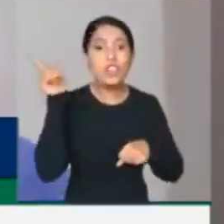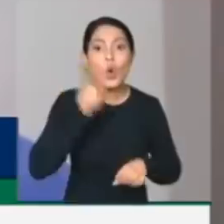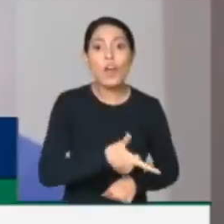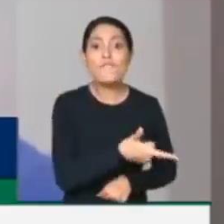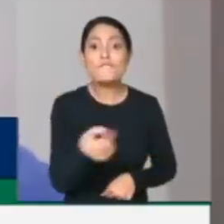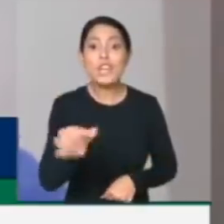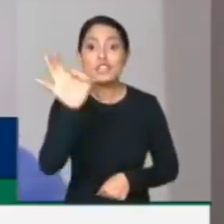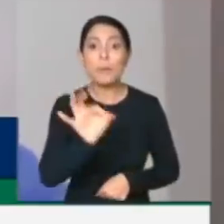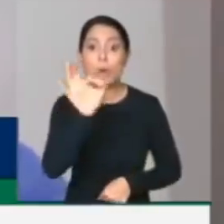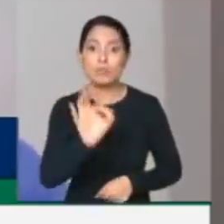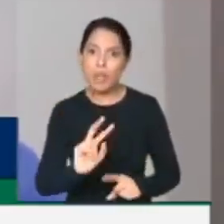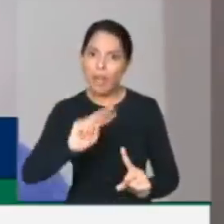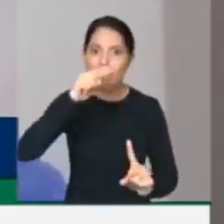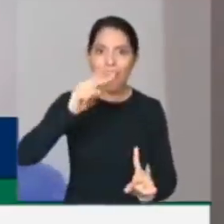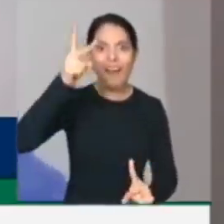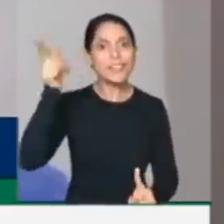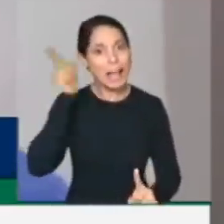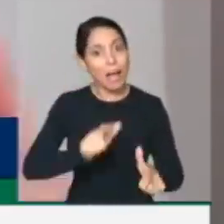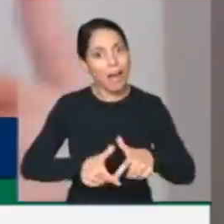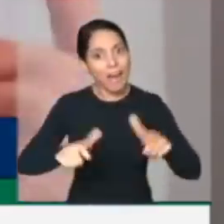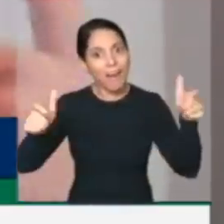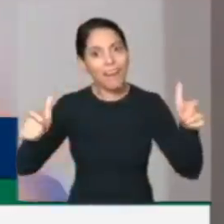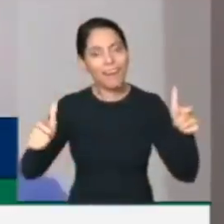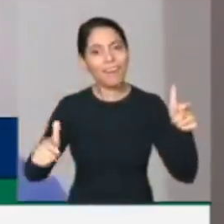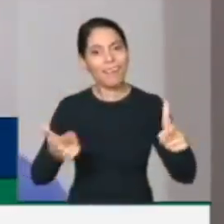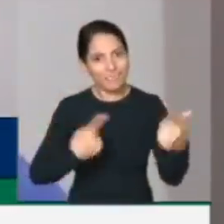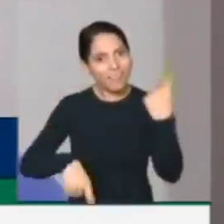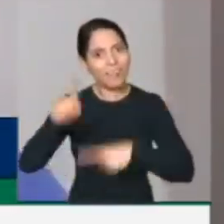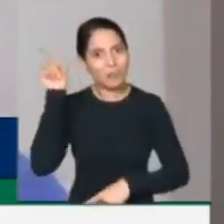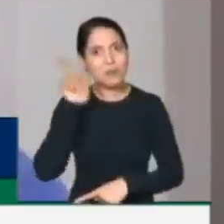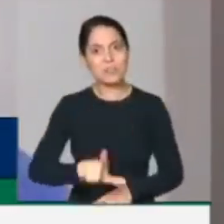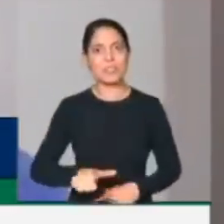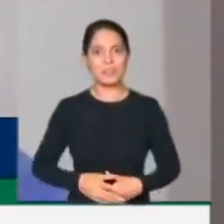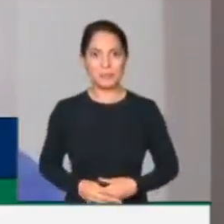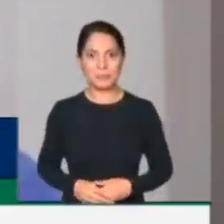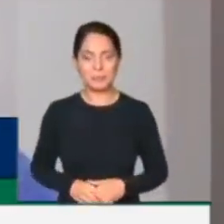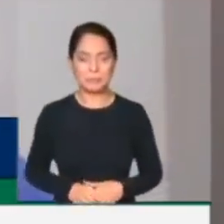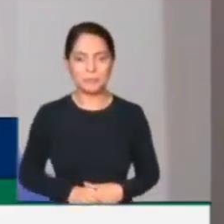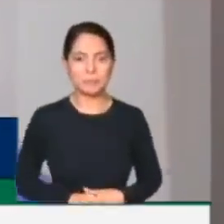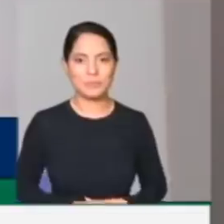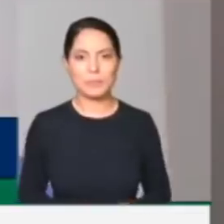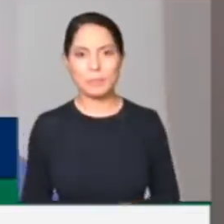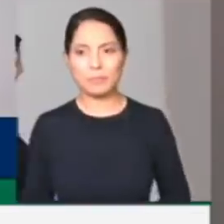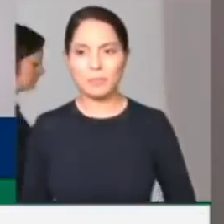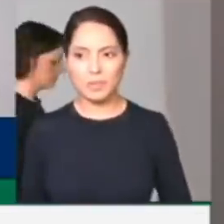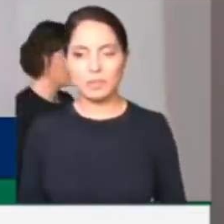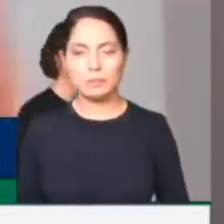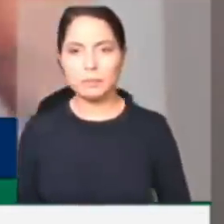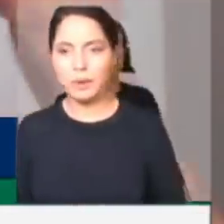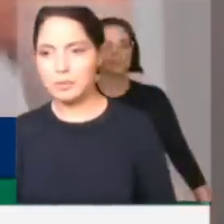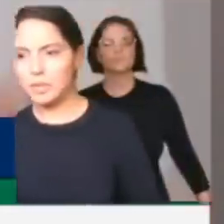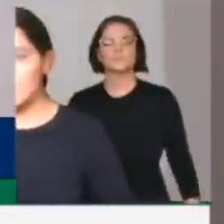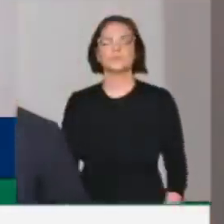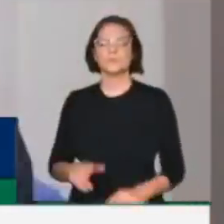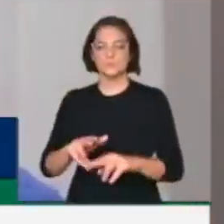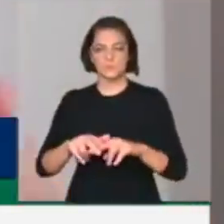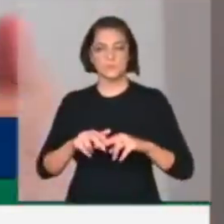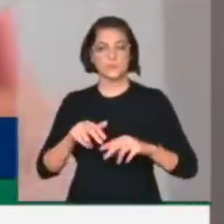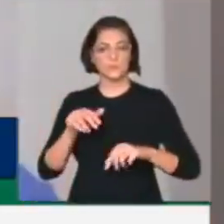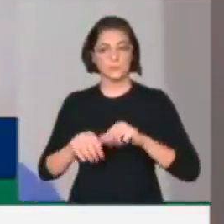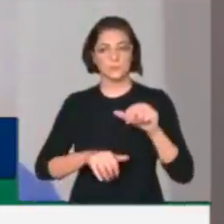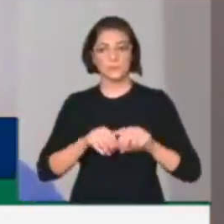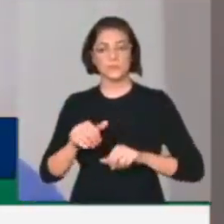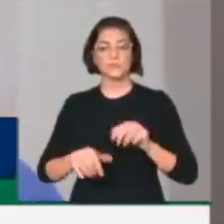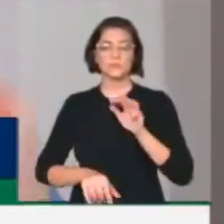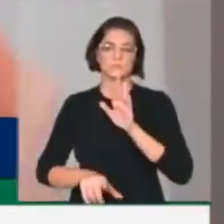nesse ano. A gente tinha uma perspectiva de crescimento, justamente pelas reformas liberais que haviam sido tomadas. É muito fácil